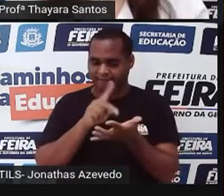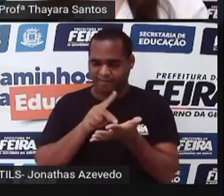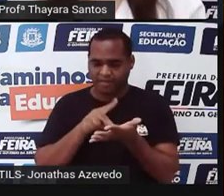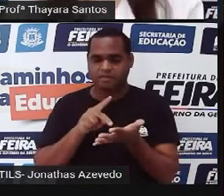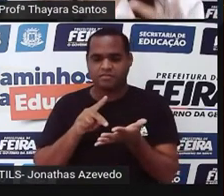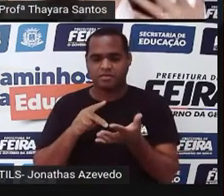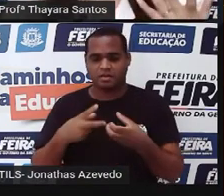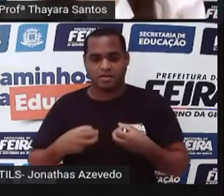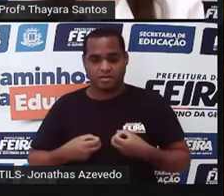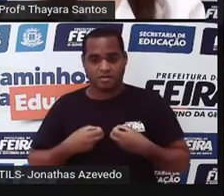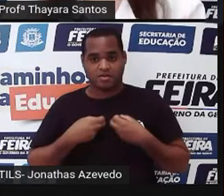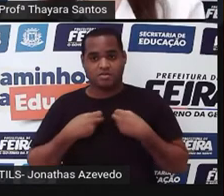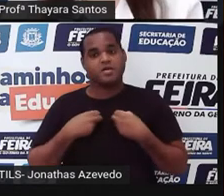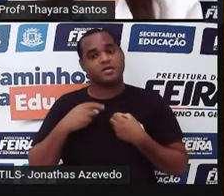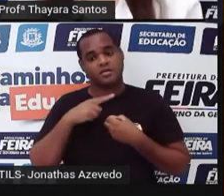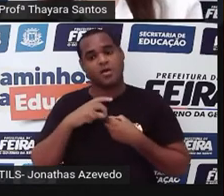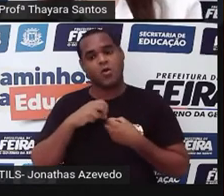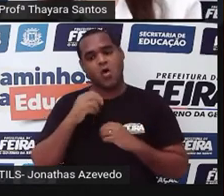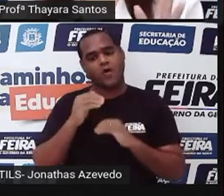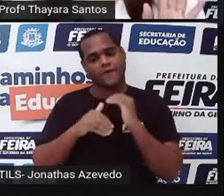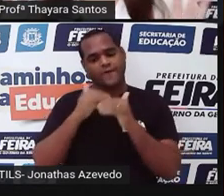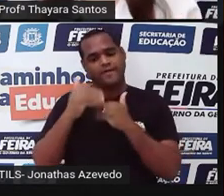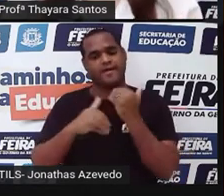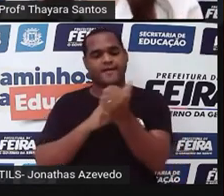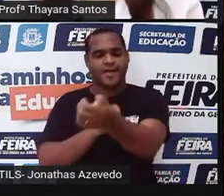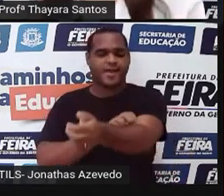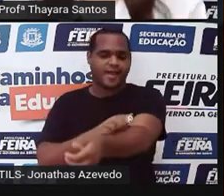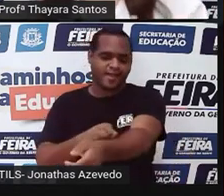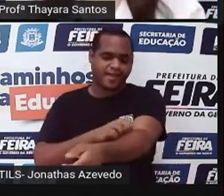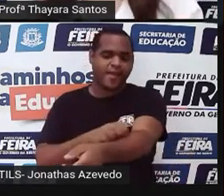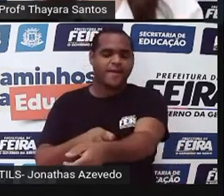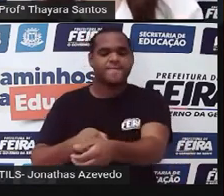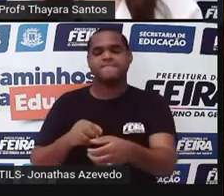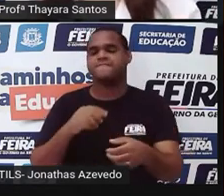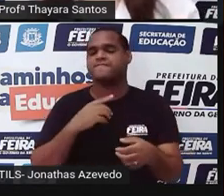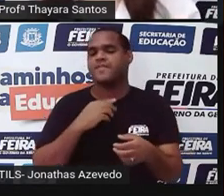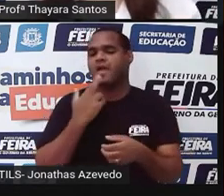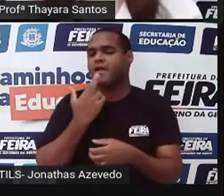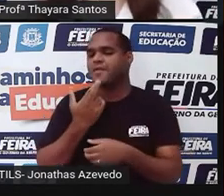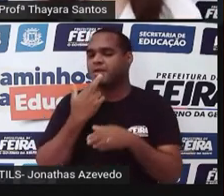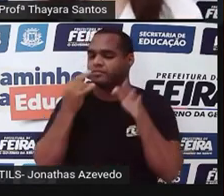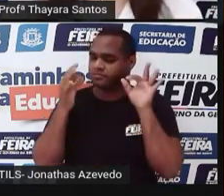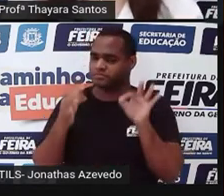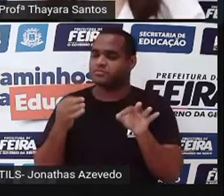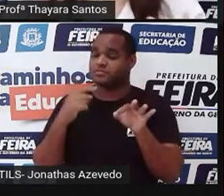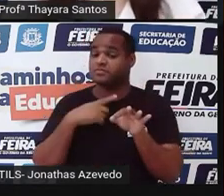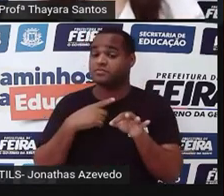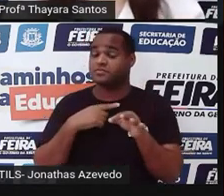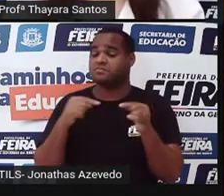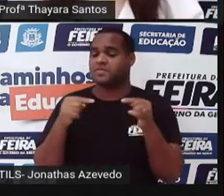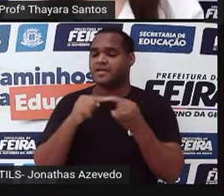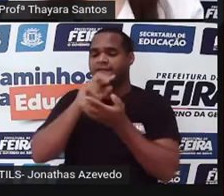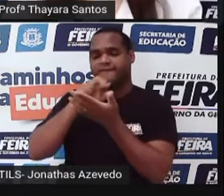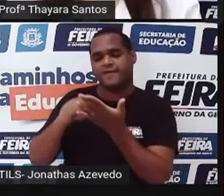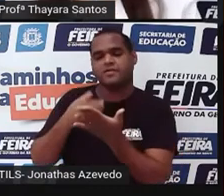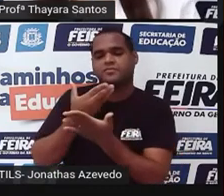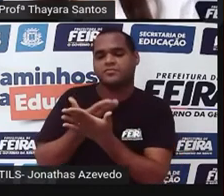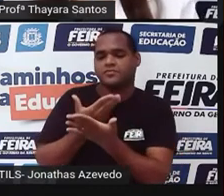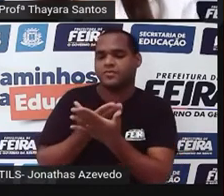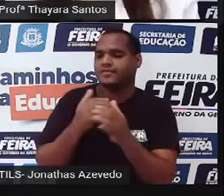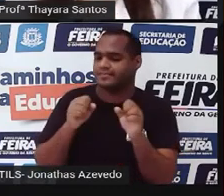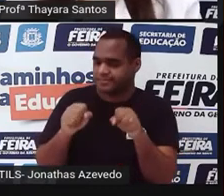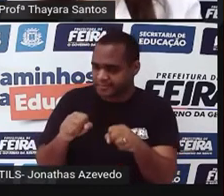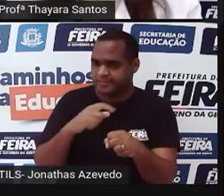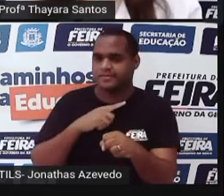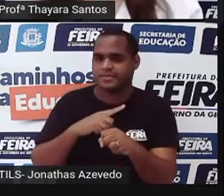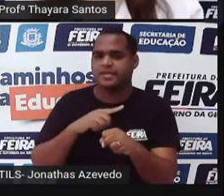é causador de câncer ou desenvolvimento de alergia? A gente não tem uma resposta definitiva, mas já tem muitos estudos que apontam isso.